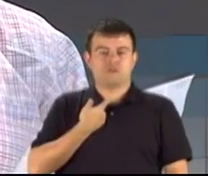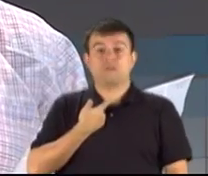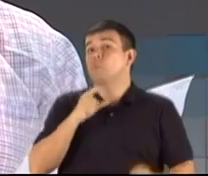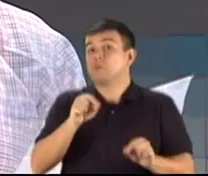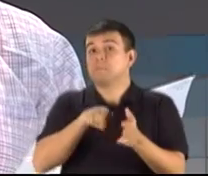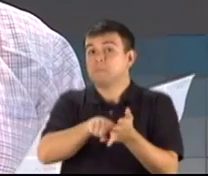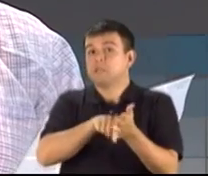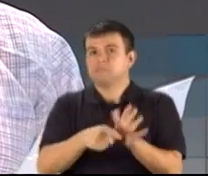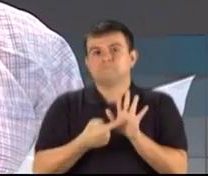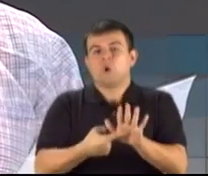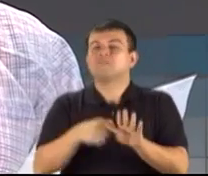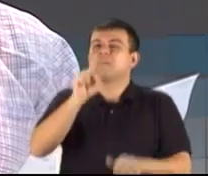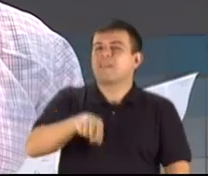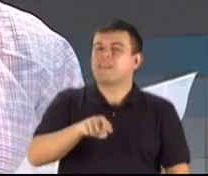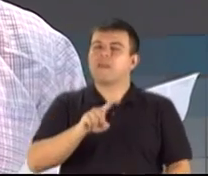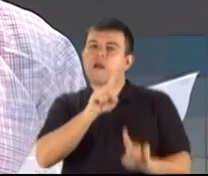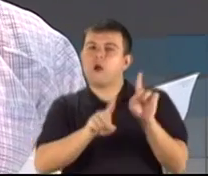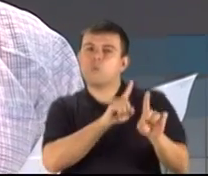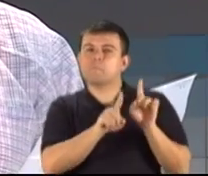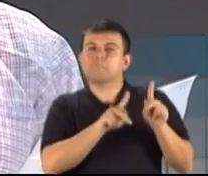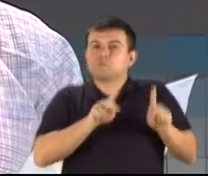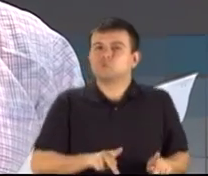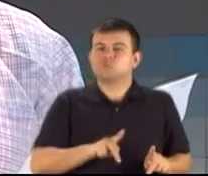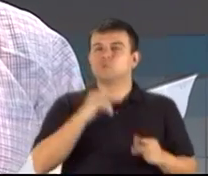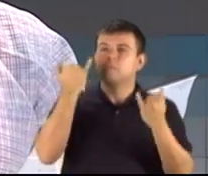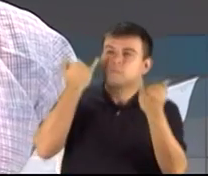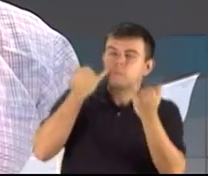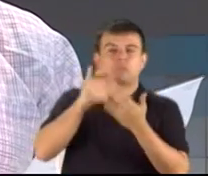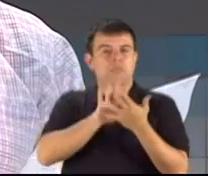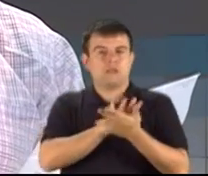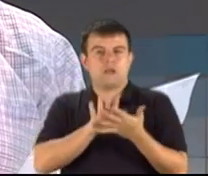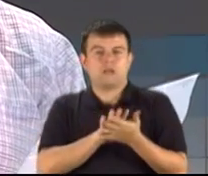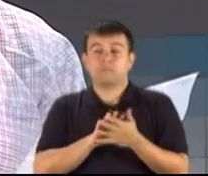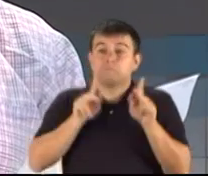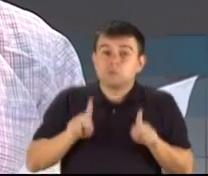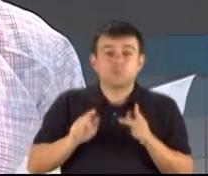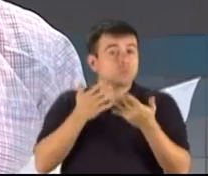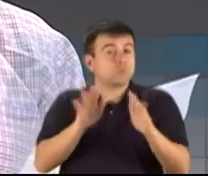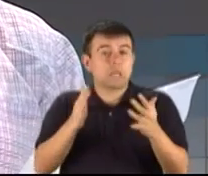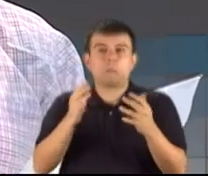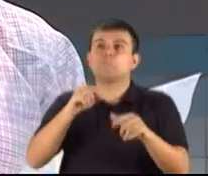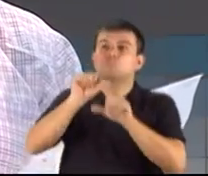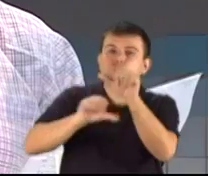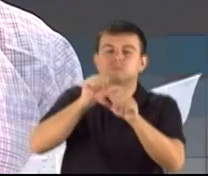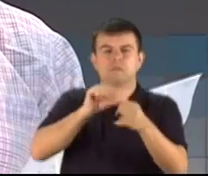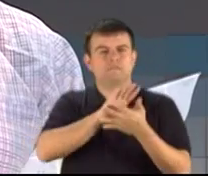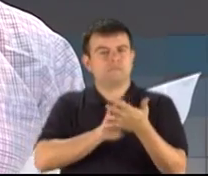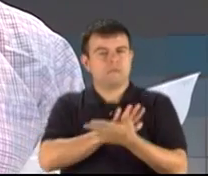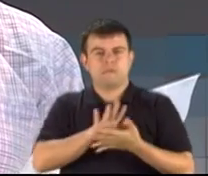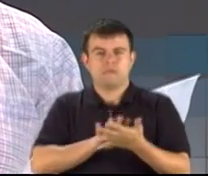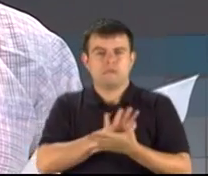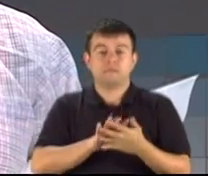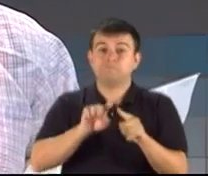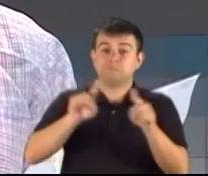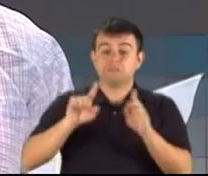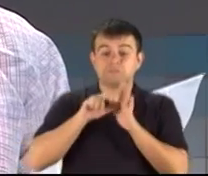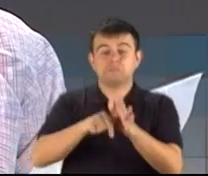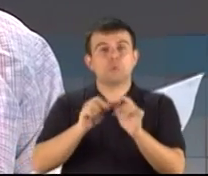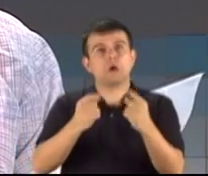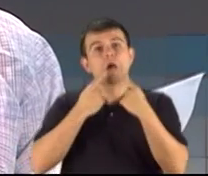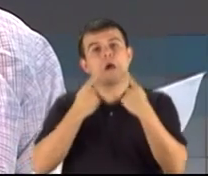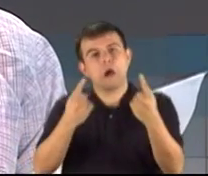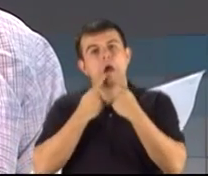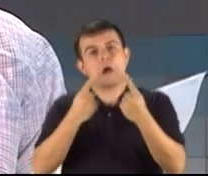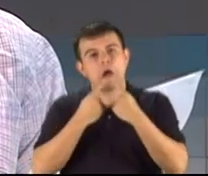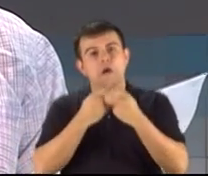mostram é uma tendência de pessoas que não se informam, pessoas que não querem mudar absolutamente nada, mas depois ficam reclamando durante quatro